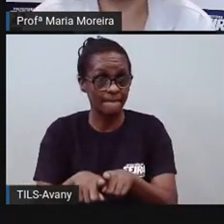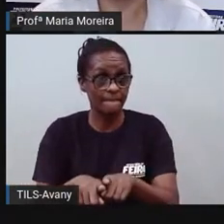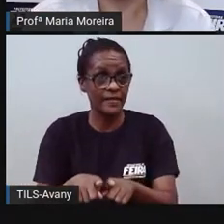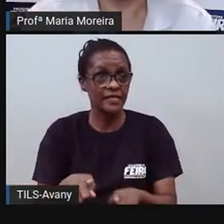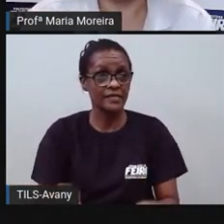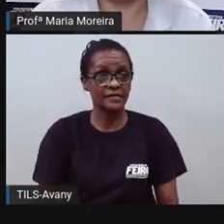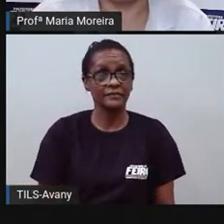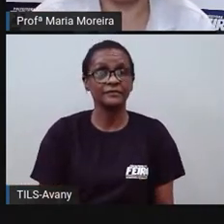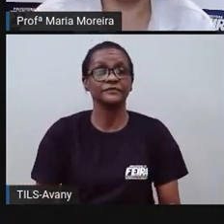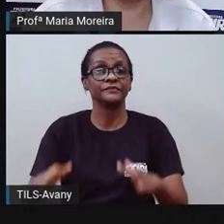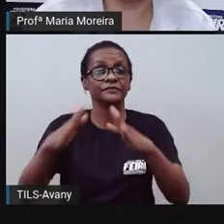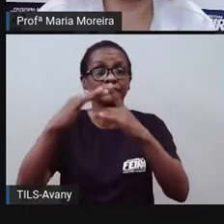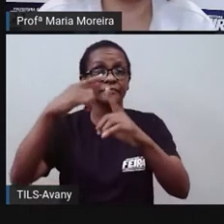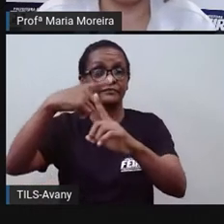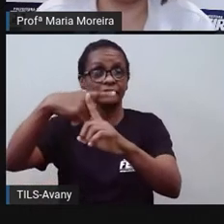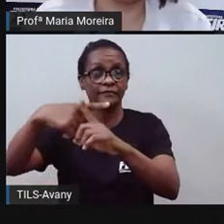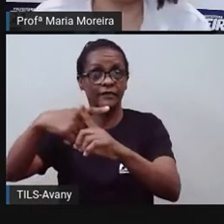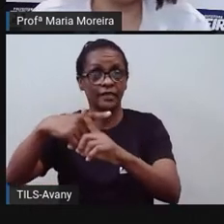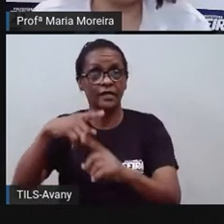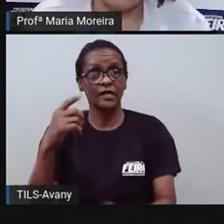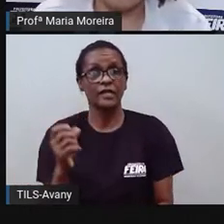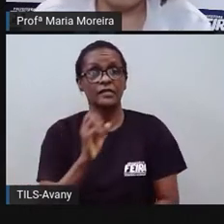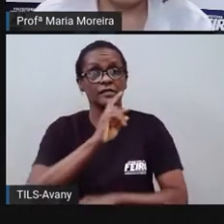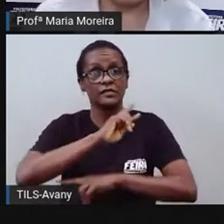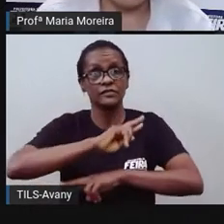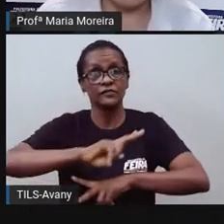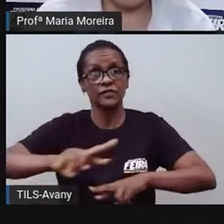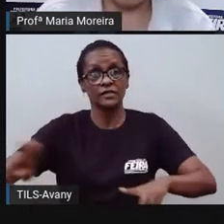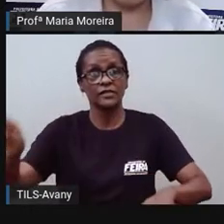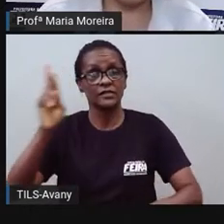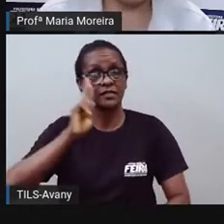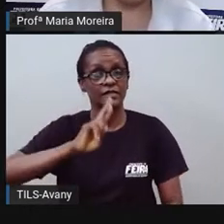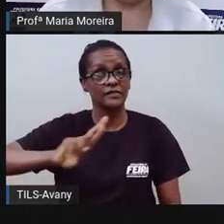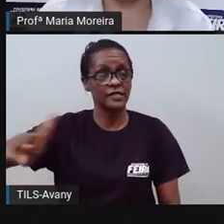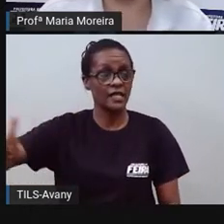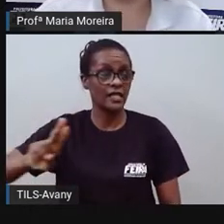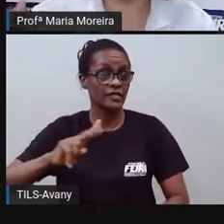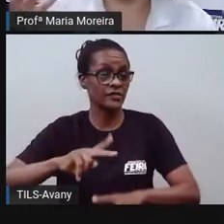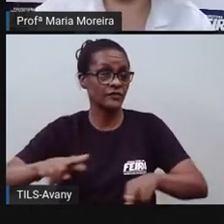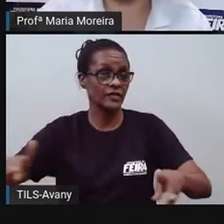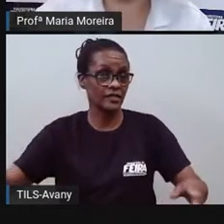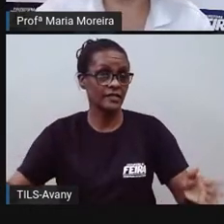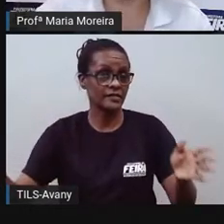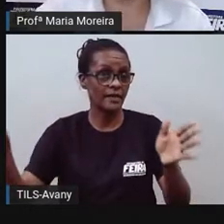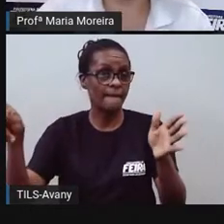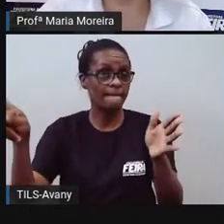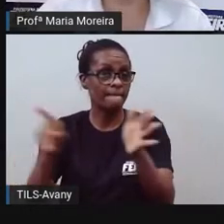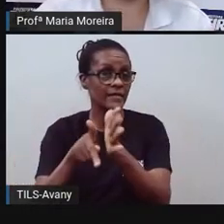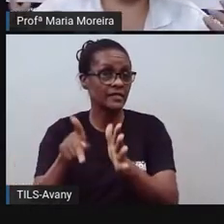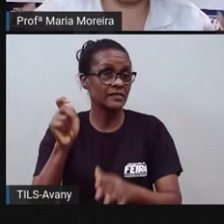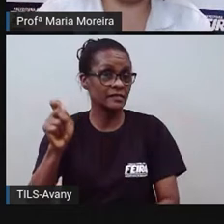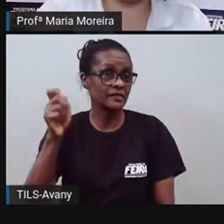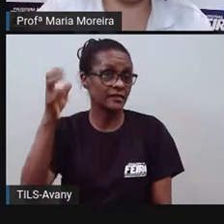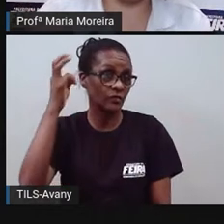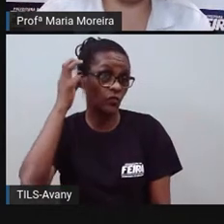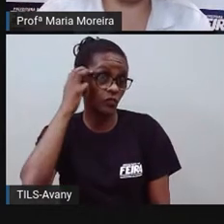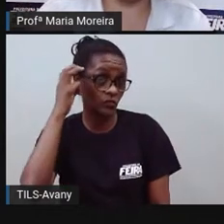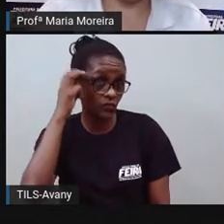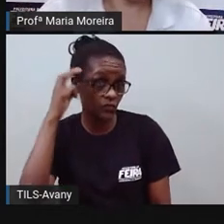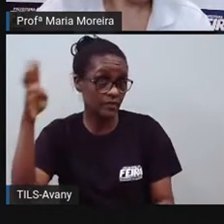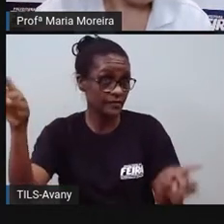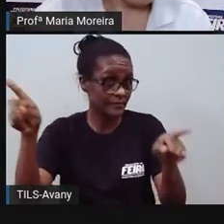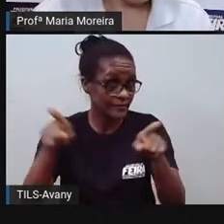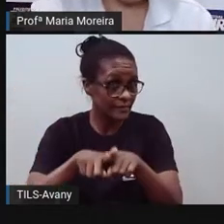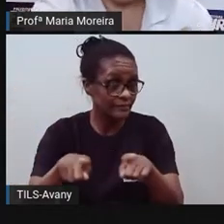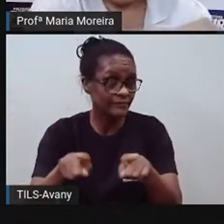africanas, enfim, o imaginário cultural brasileiro. Então, se a gente for parar pra pensar, né? Tirar um tempinho aí pra eu